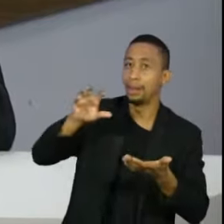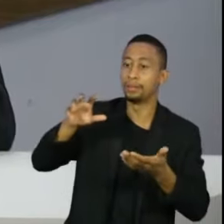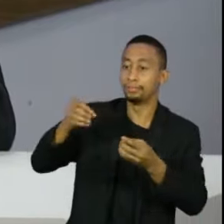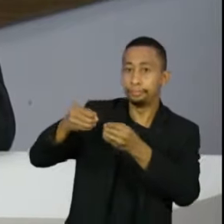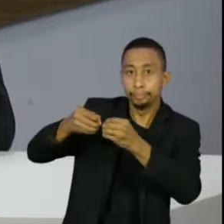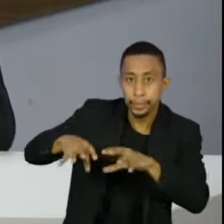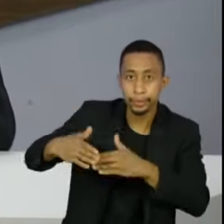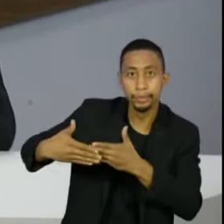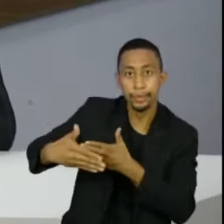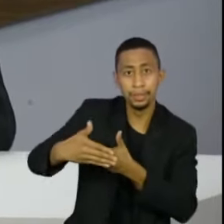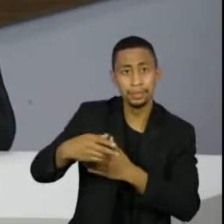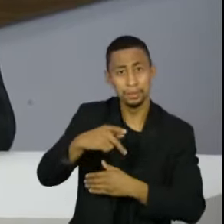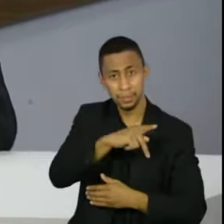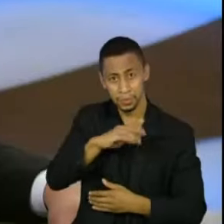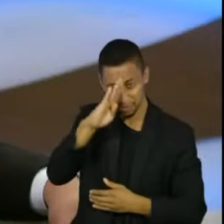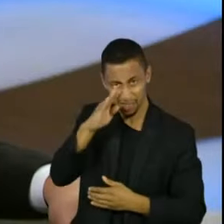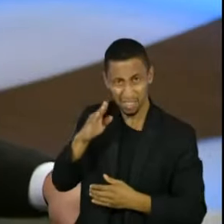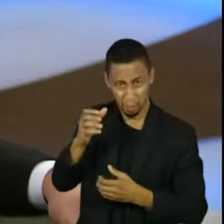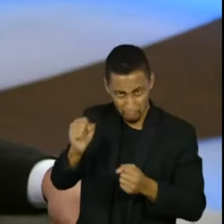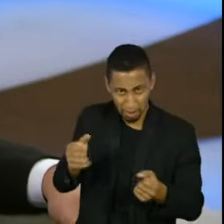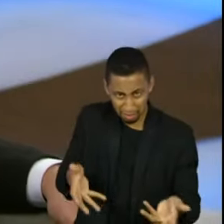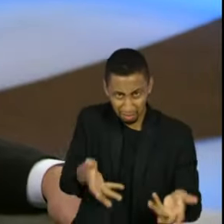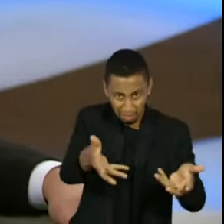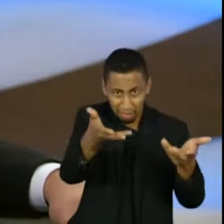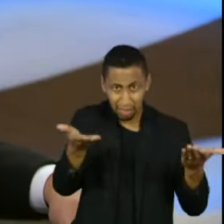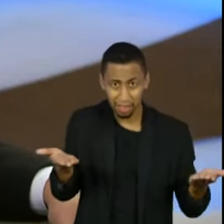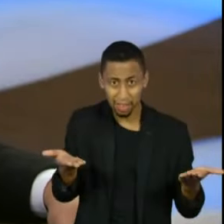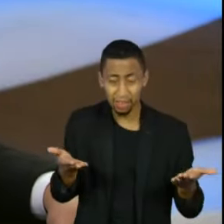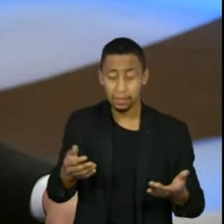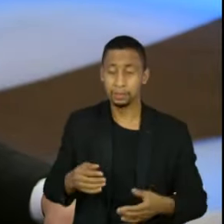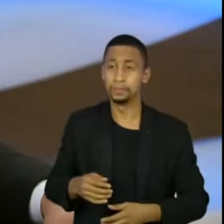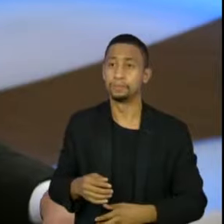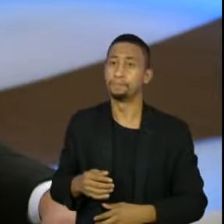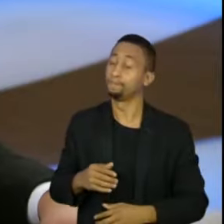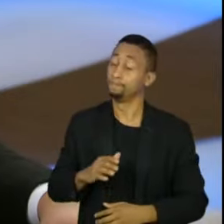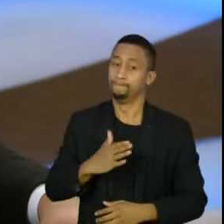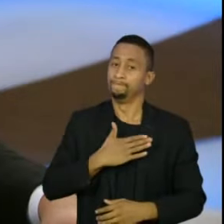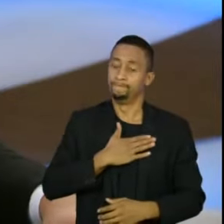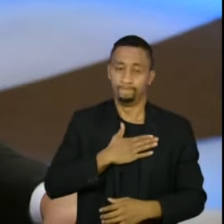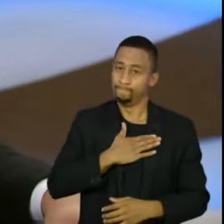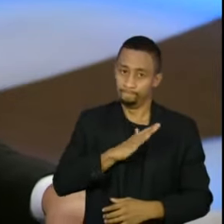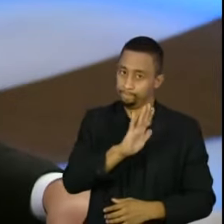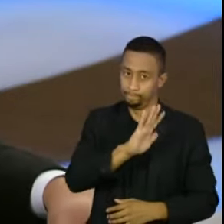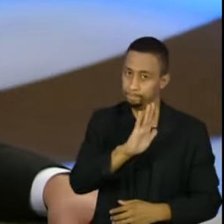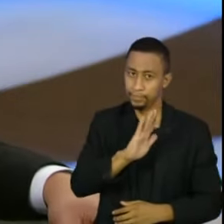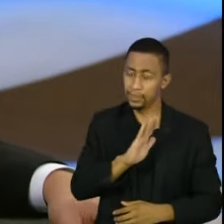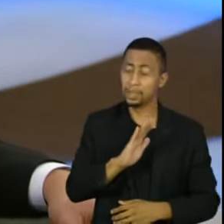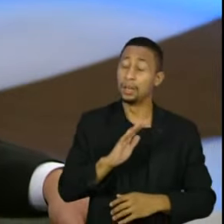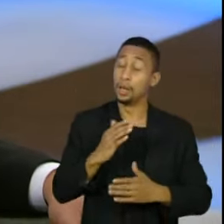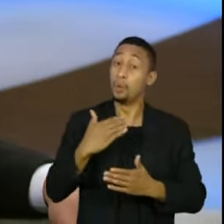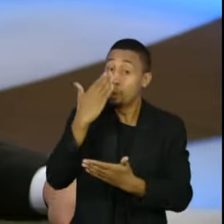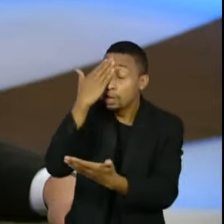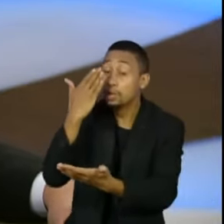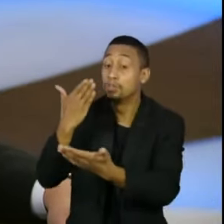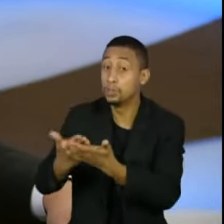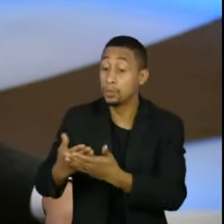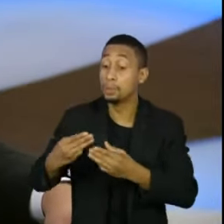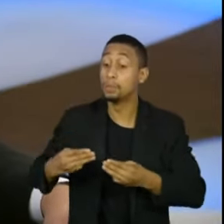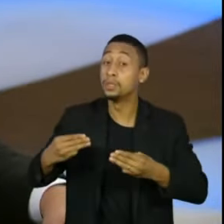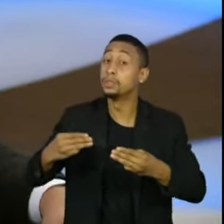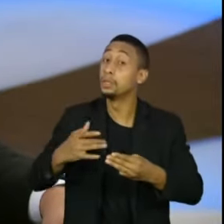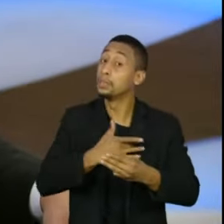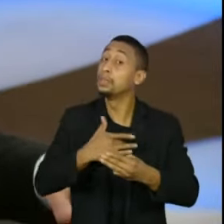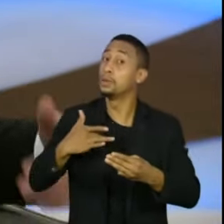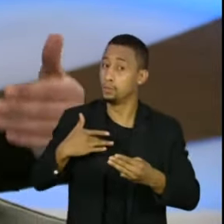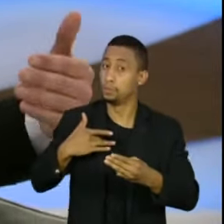o presidente da República faz ou deixa de fazer? Não, eu prefiro me apegar às políticas públicas do Ministério da Saúde, confiar nas políticas públicas do